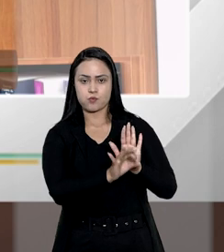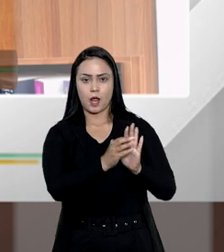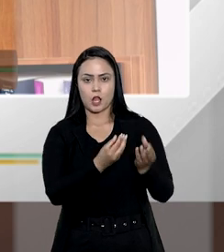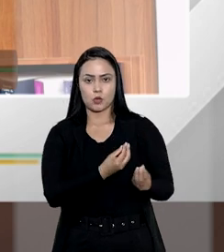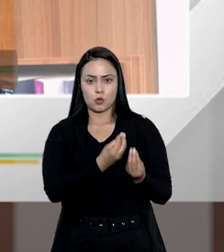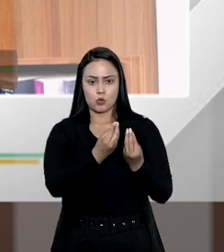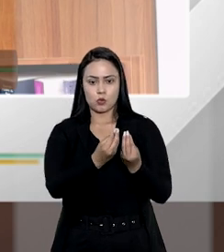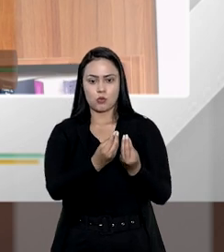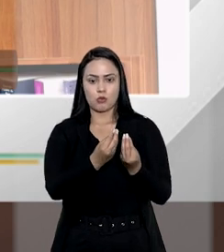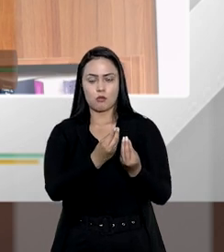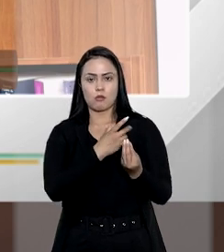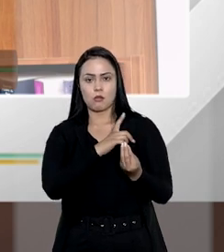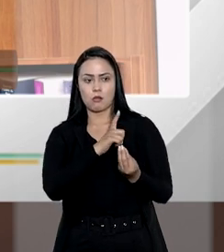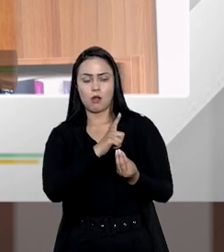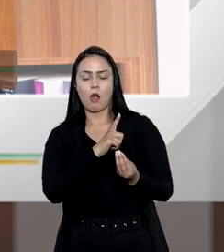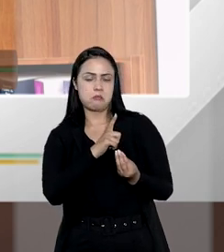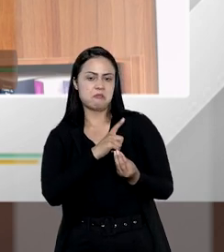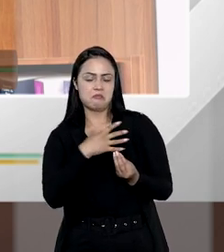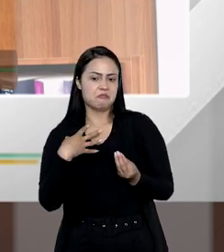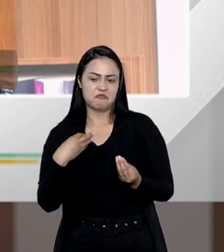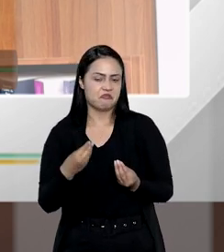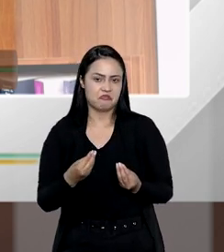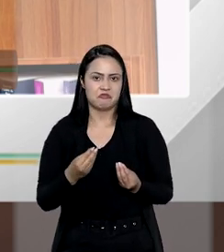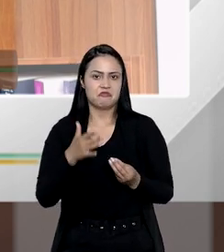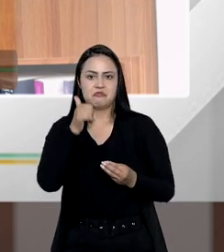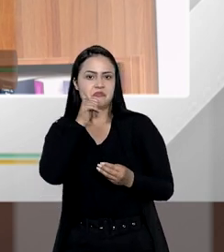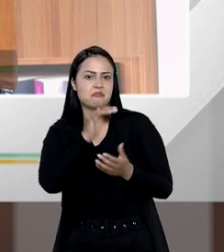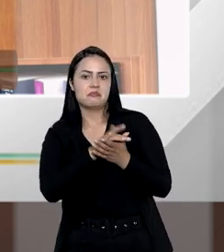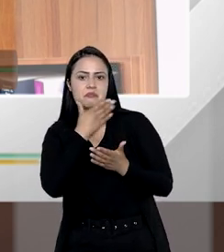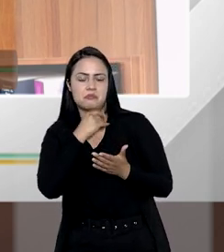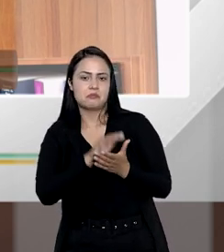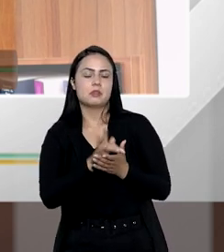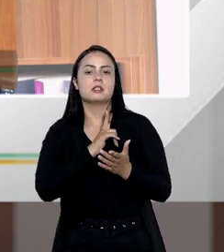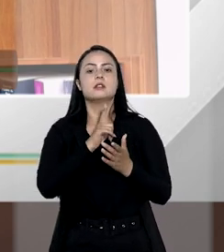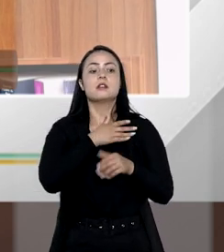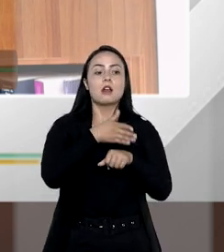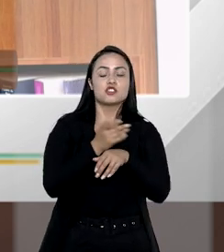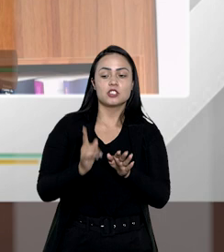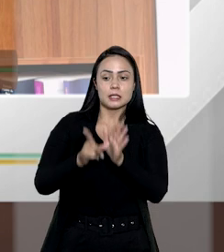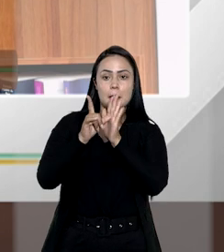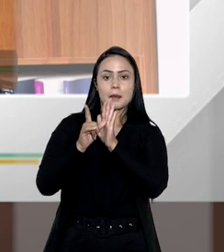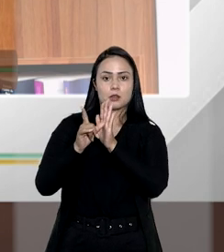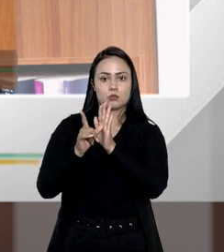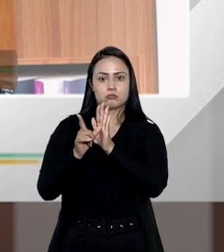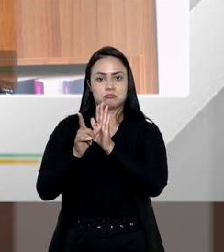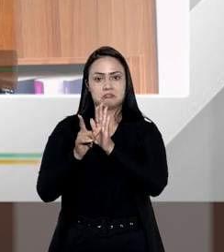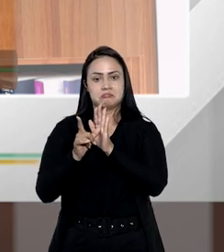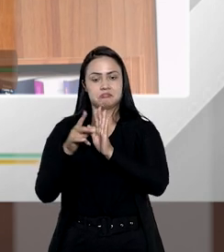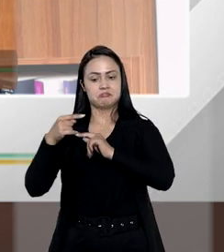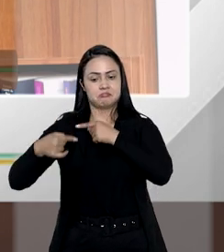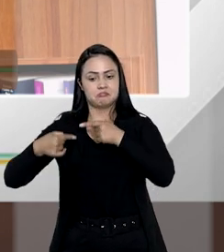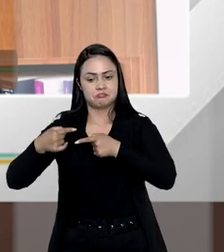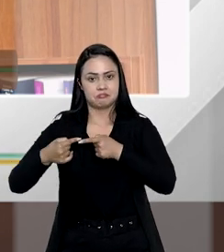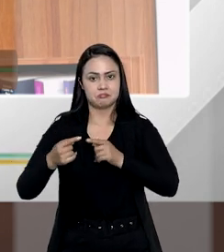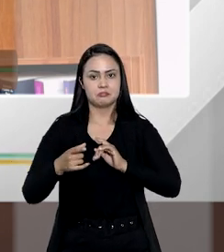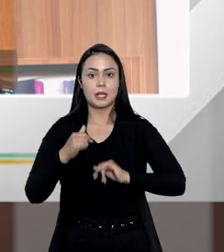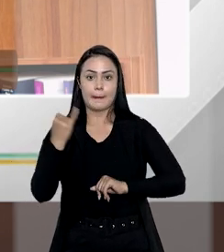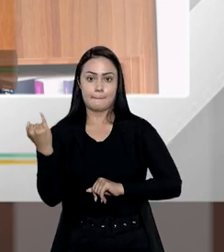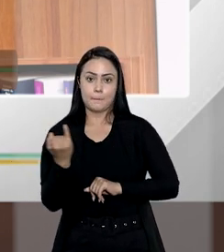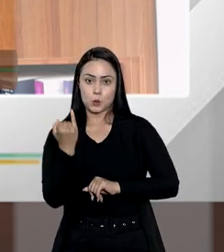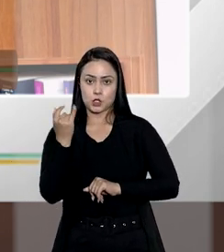as doações aos herdeiros necessários, elas são enquadradas enquanto adiantamentos de legítima. E o que